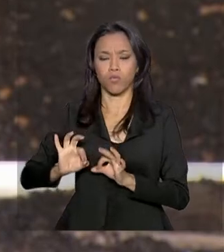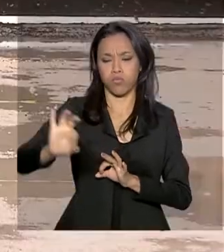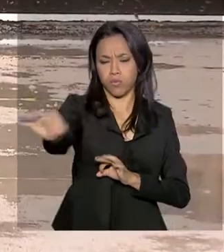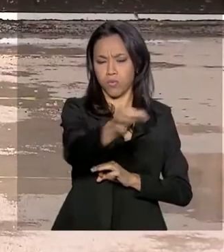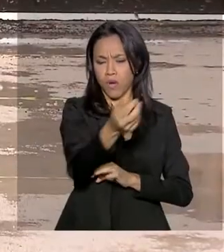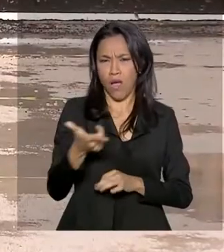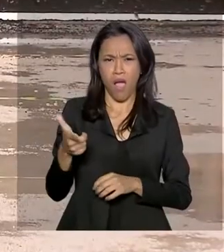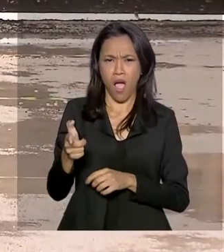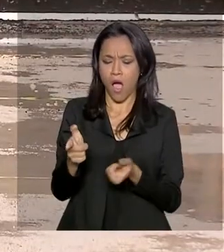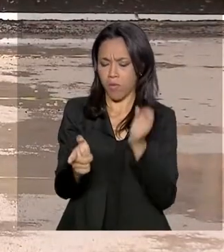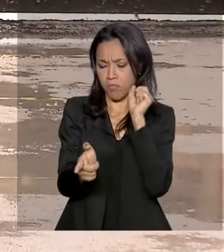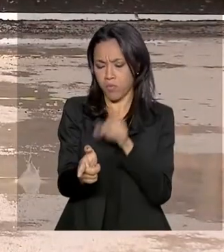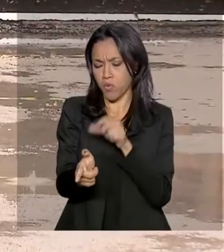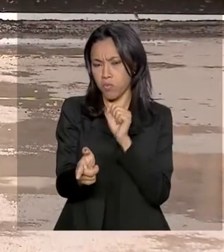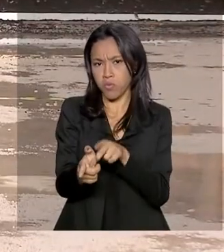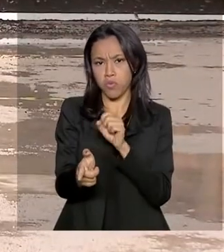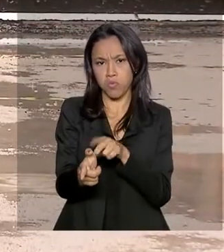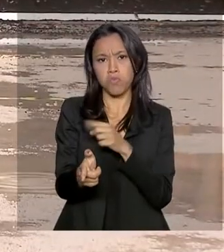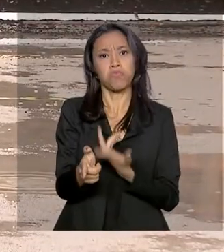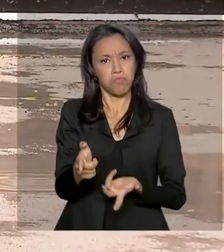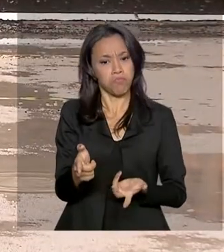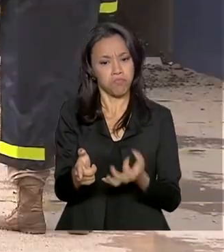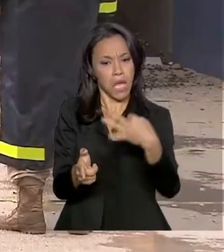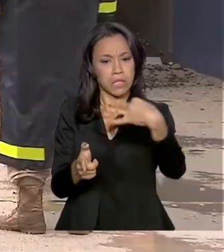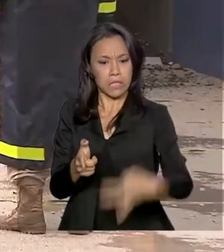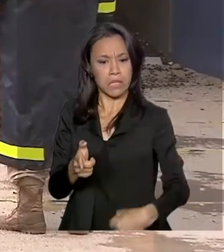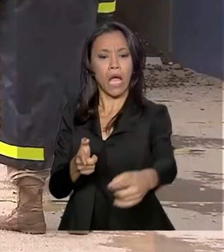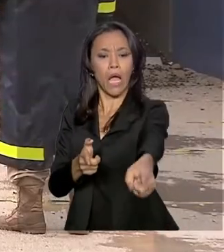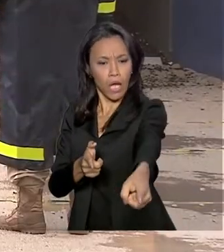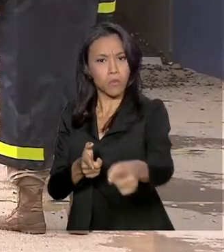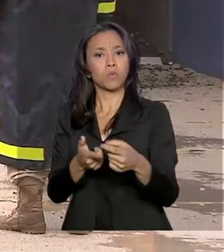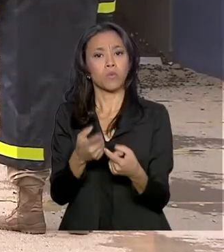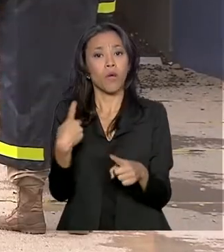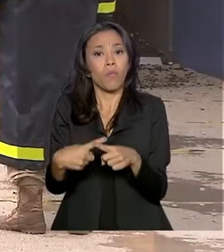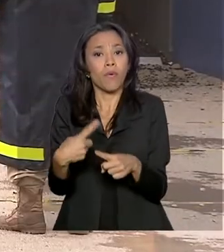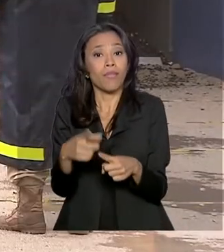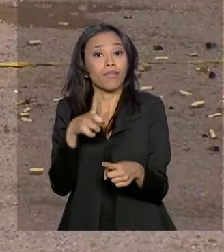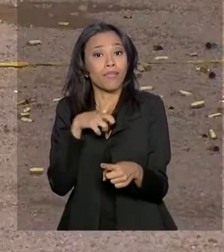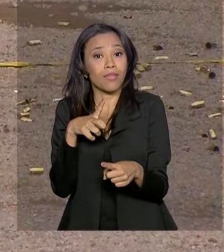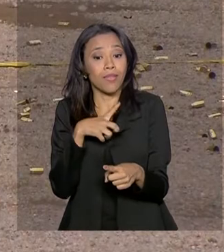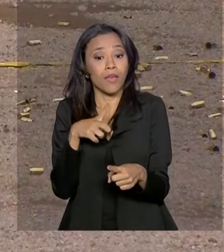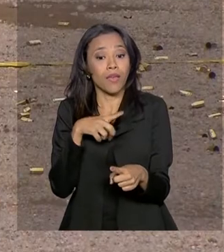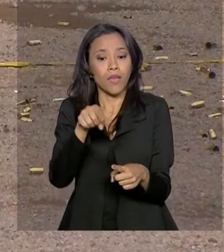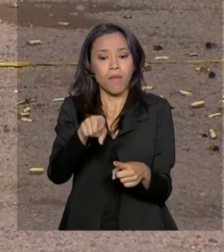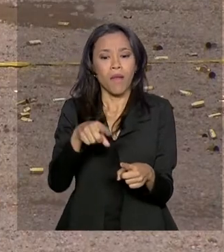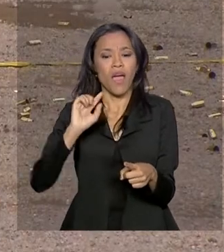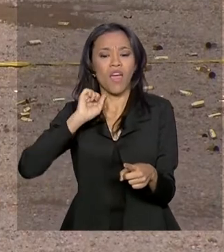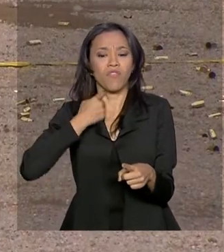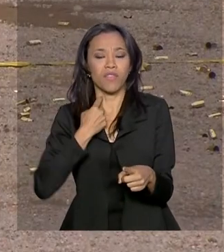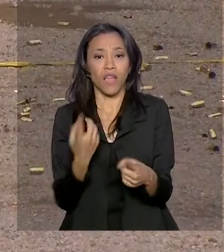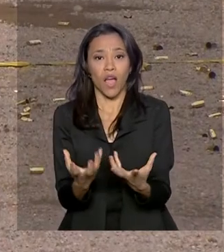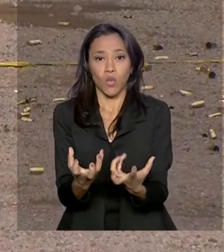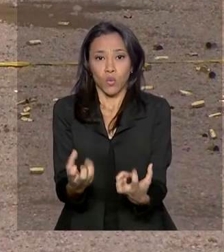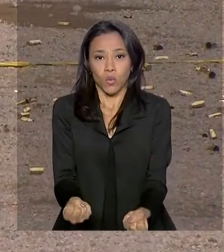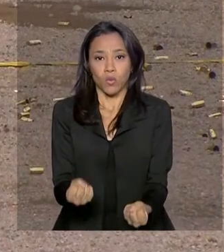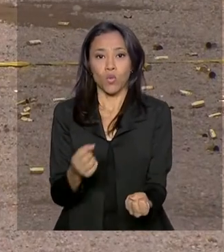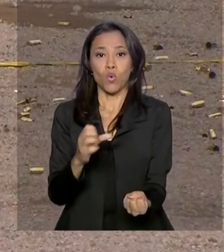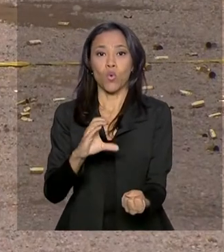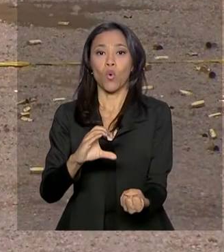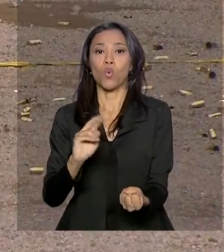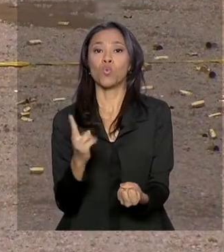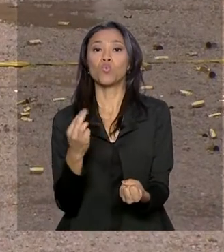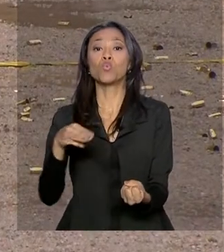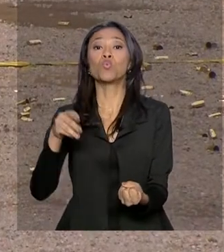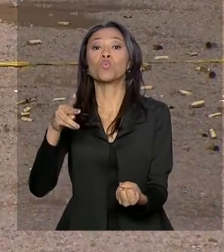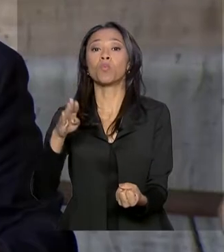calibres. Além disso, é ecologicamente correta, já que um sistema de tratamento evita a contaminação do solo com chumbo e outros